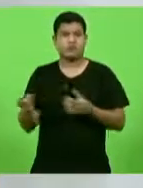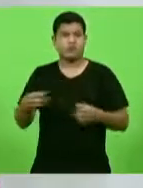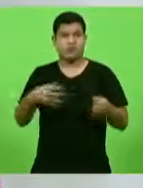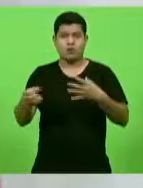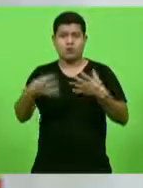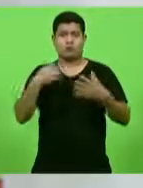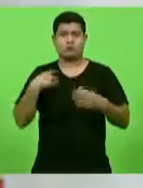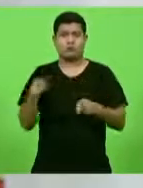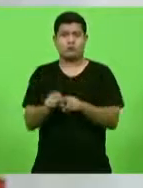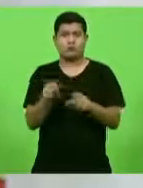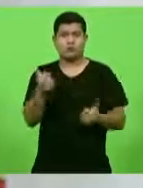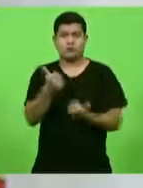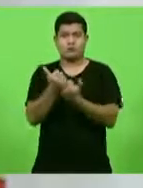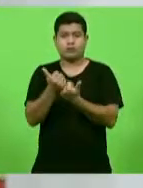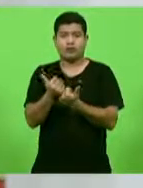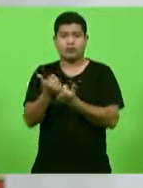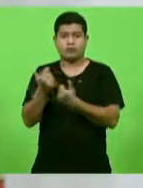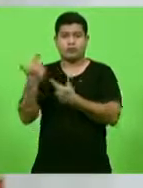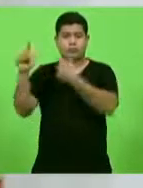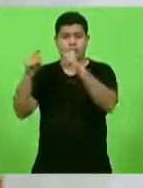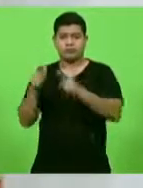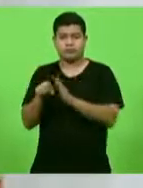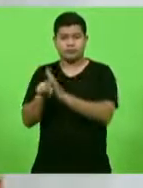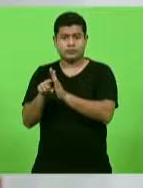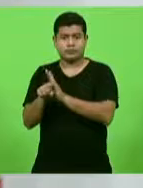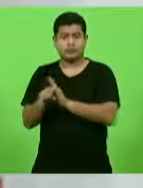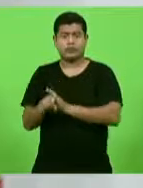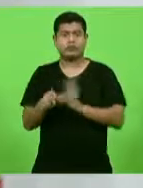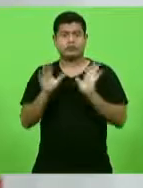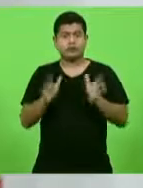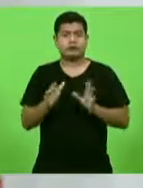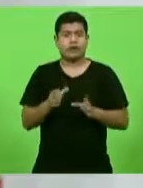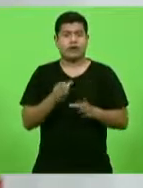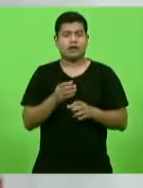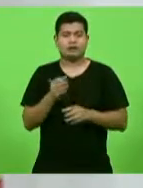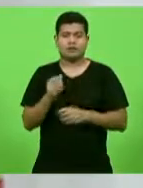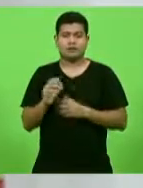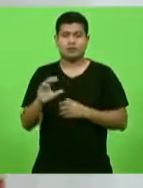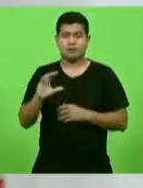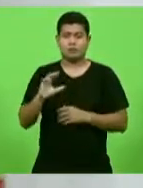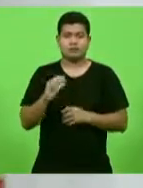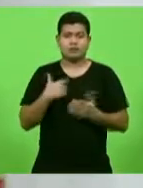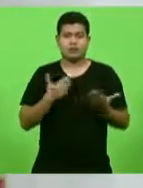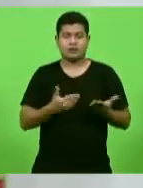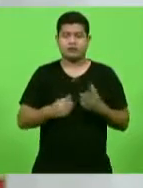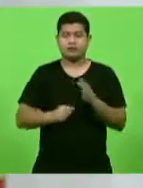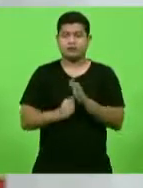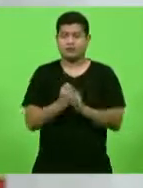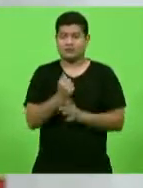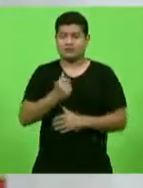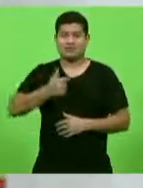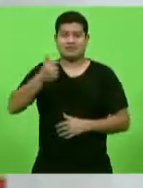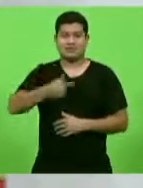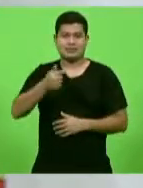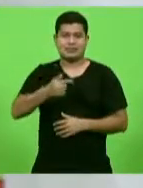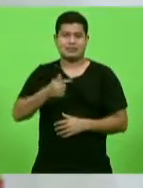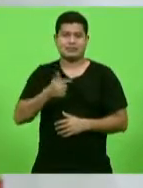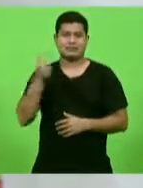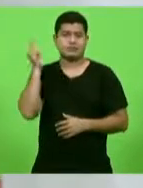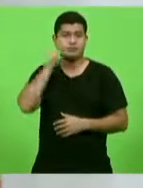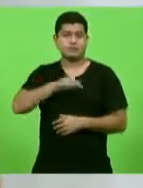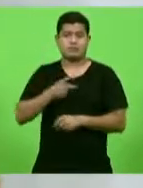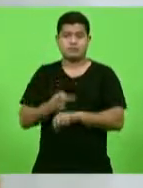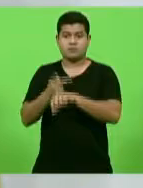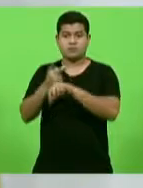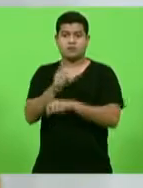sete edições já realizadas do Prêmio Respostas do Amanhã, já foram premiados 521 projetos